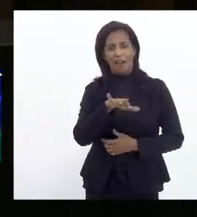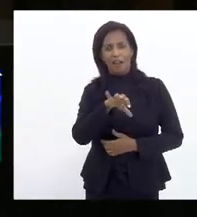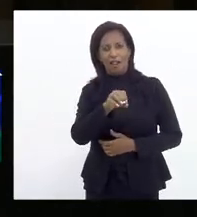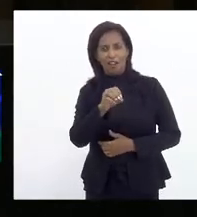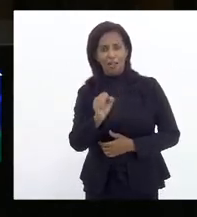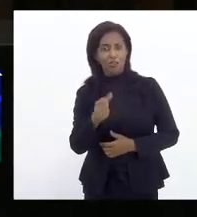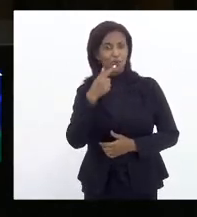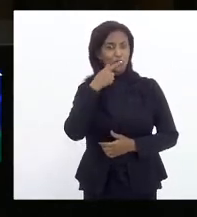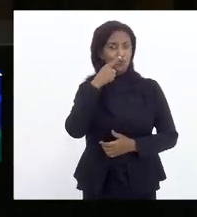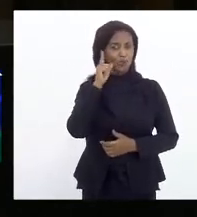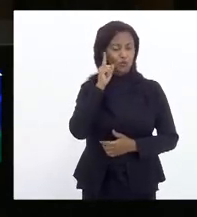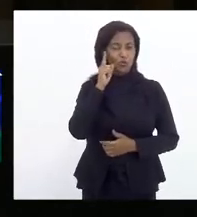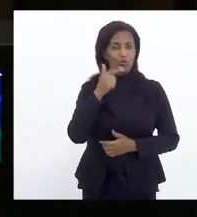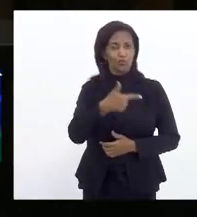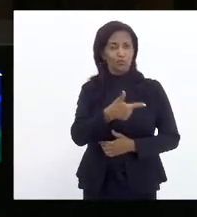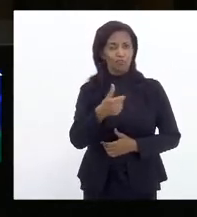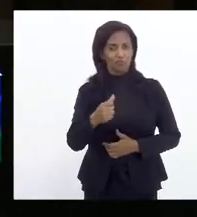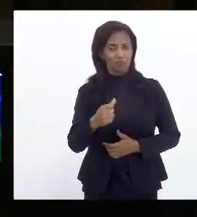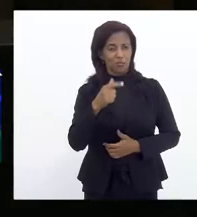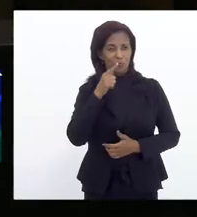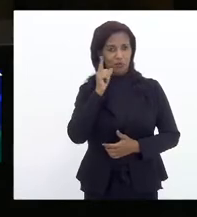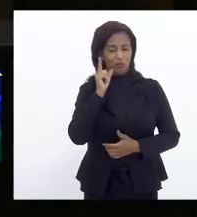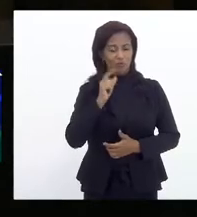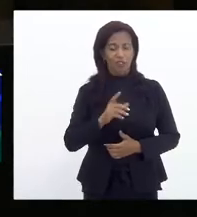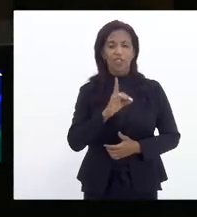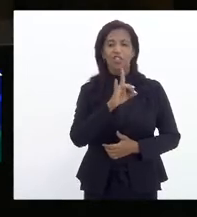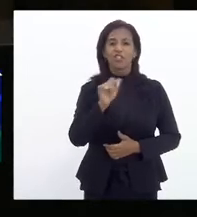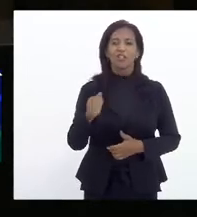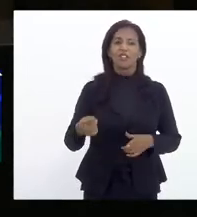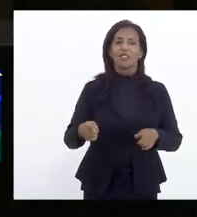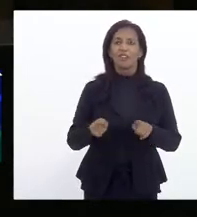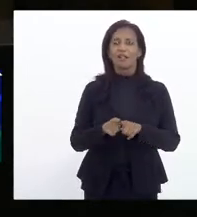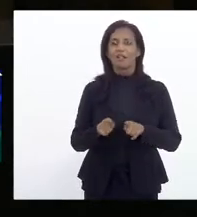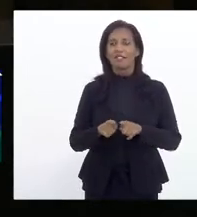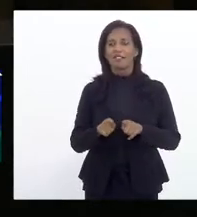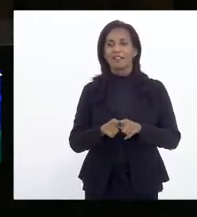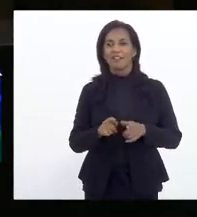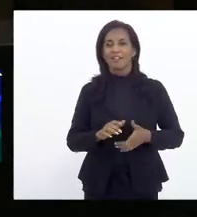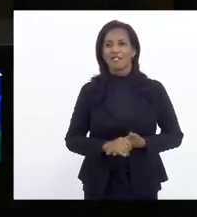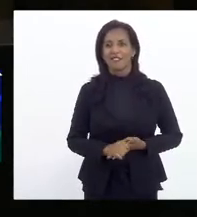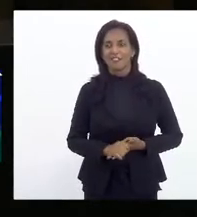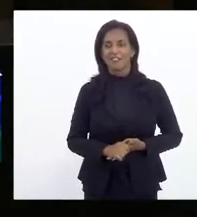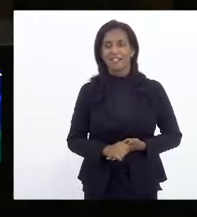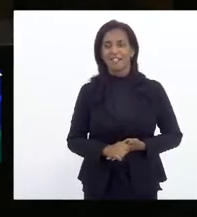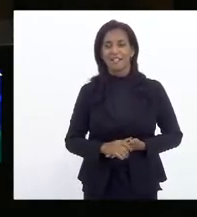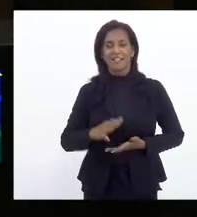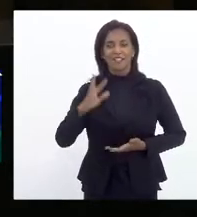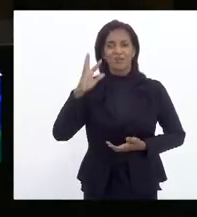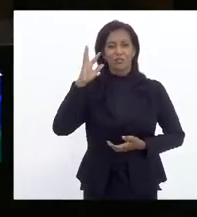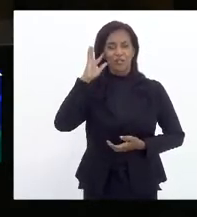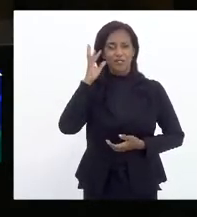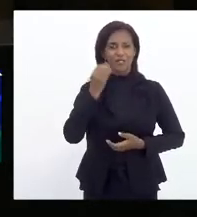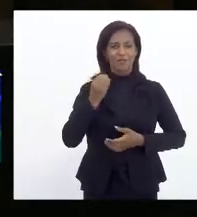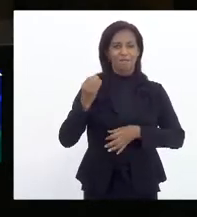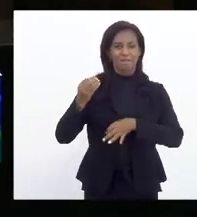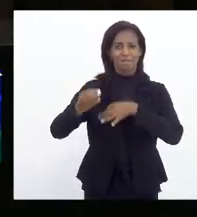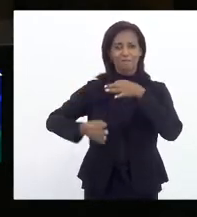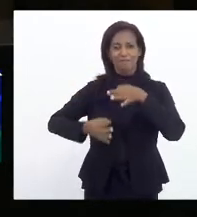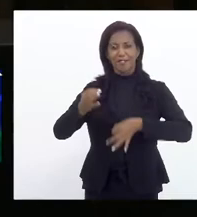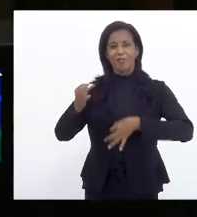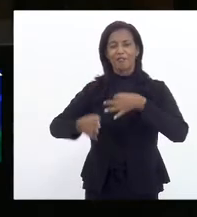no dia de ontem, dia 29, dia também que saiu uma brilhante decisão do